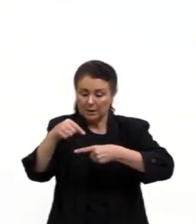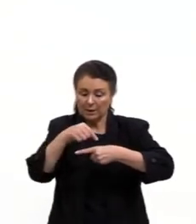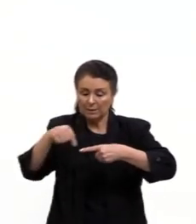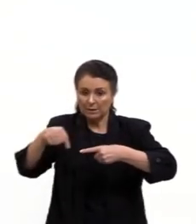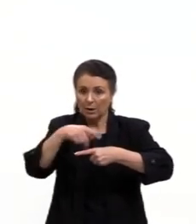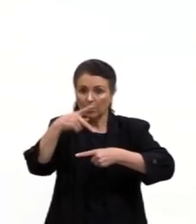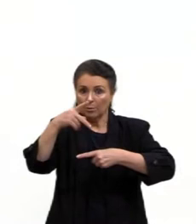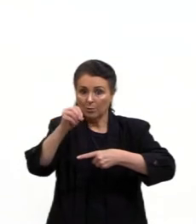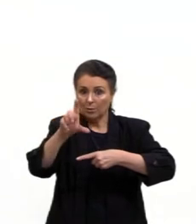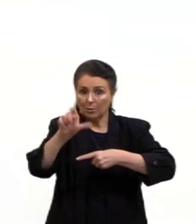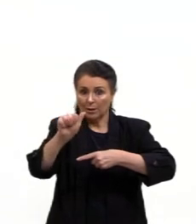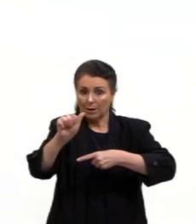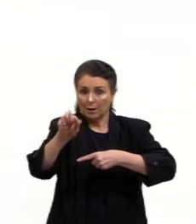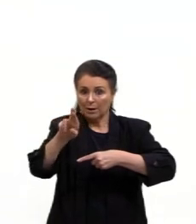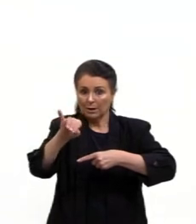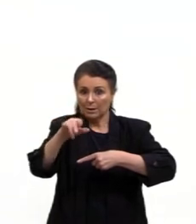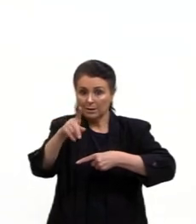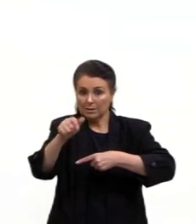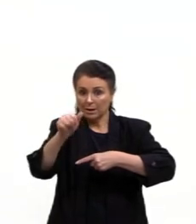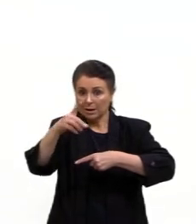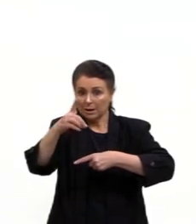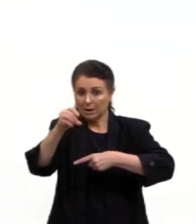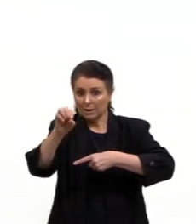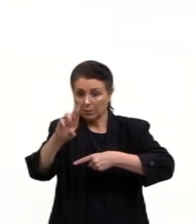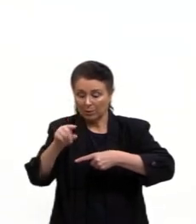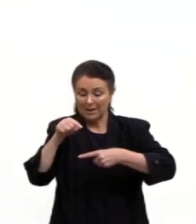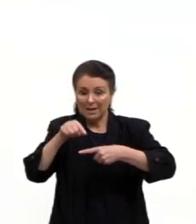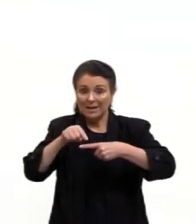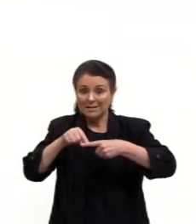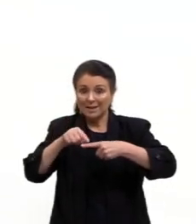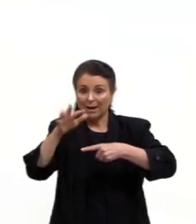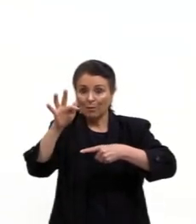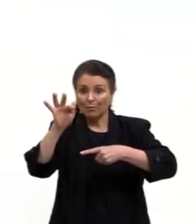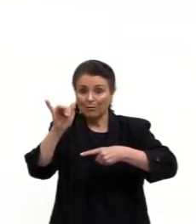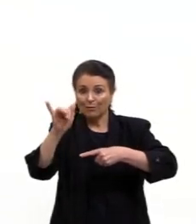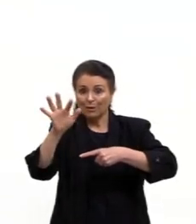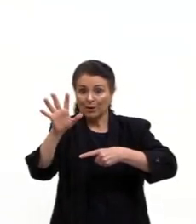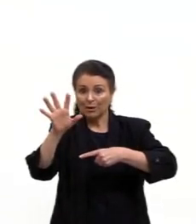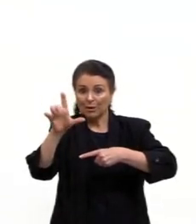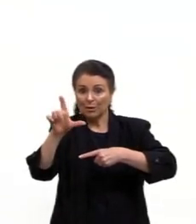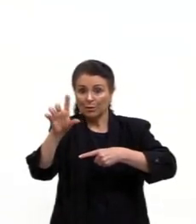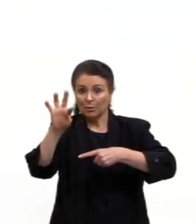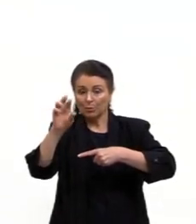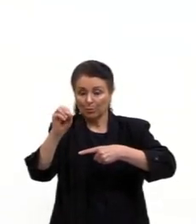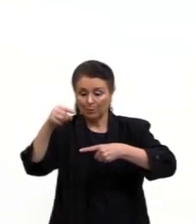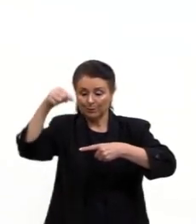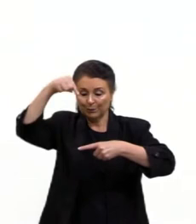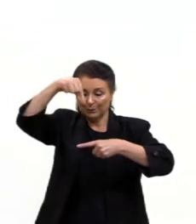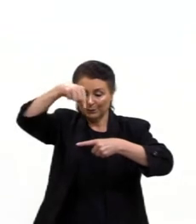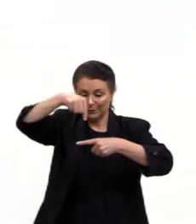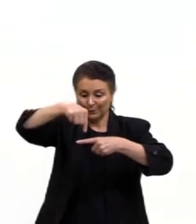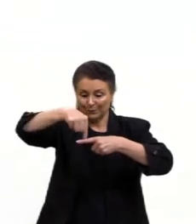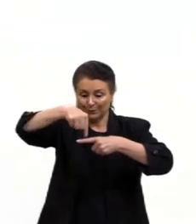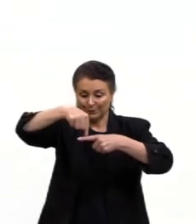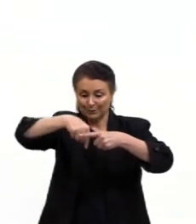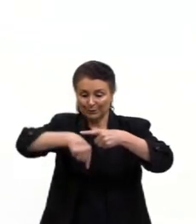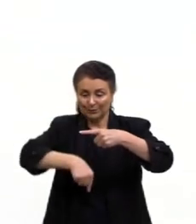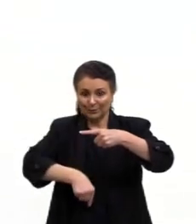que é justamente o filtro que eu estava falando para vocês, né? Somente ondas transversais podem ser